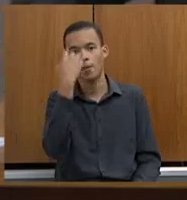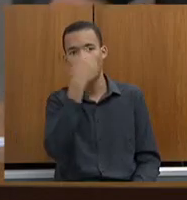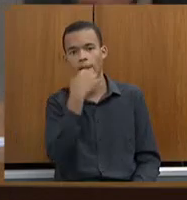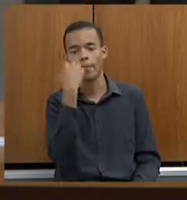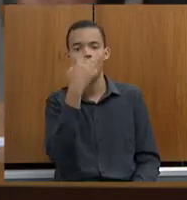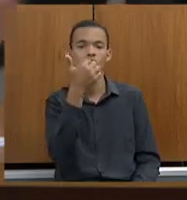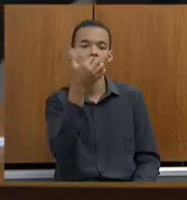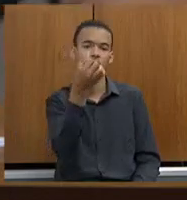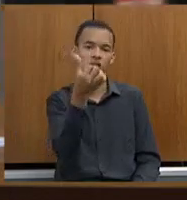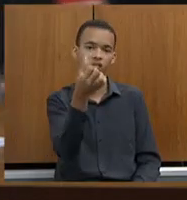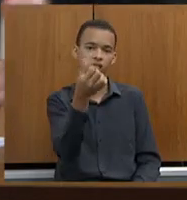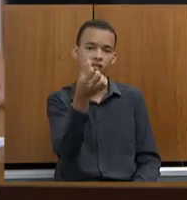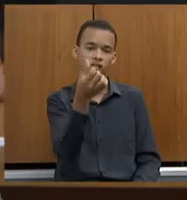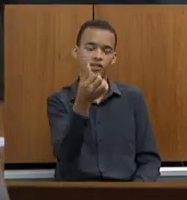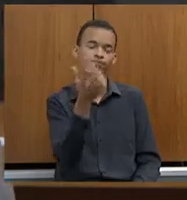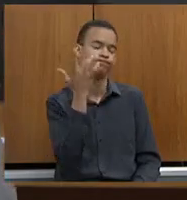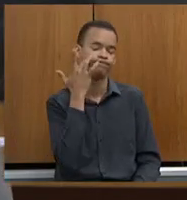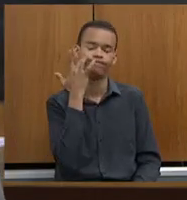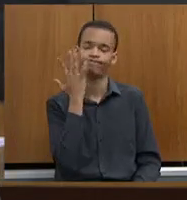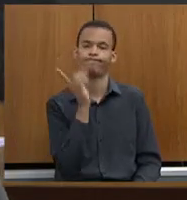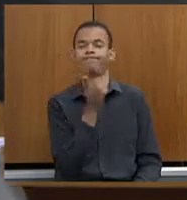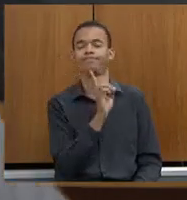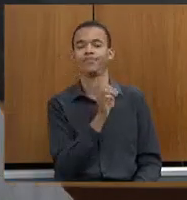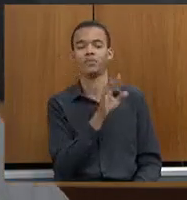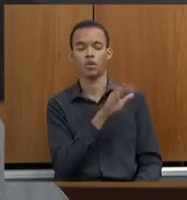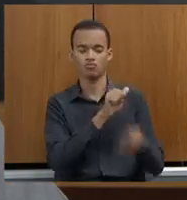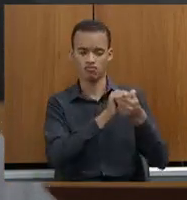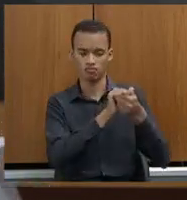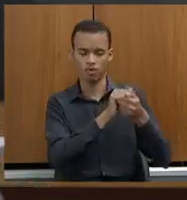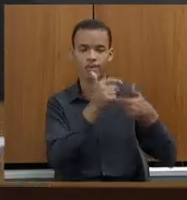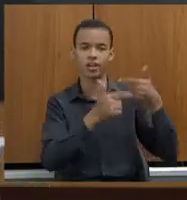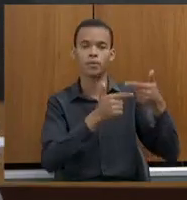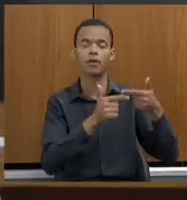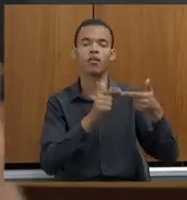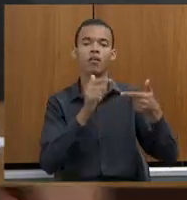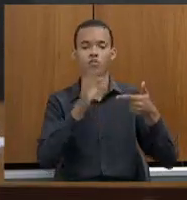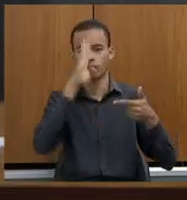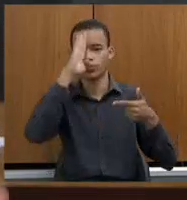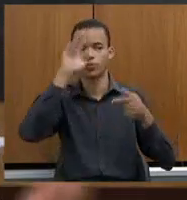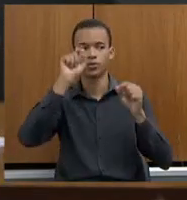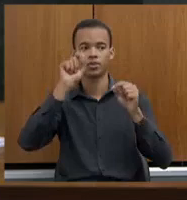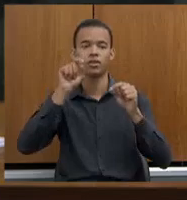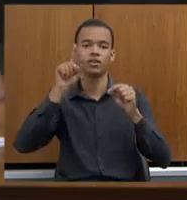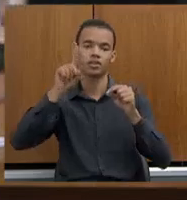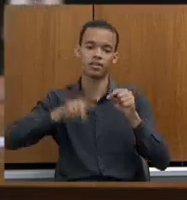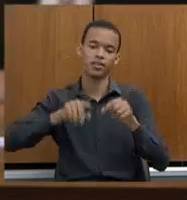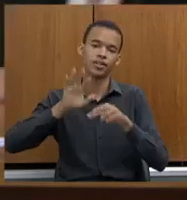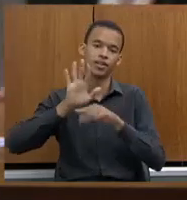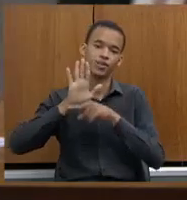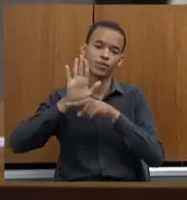E tudo isso para ver uma polícia civil, repito, melhor.